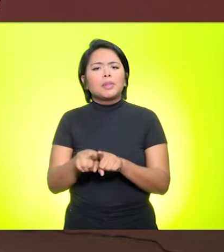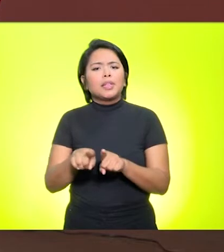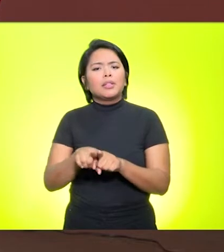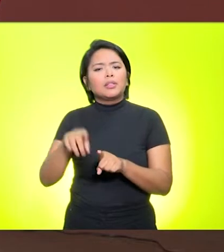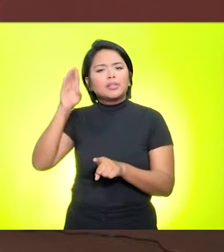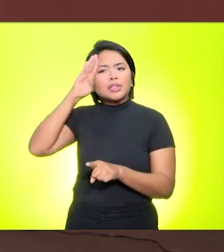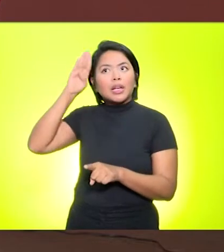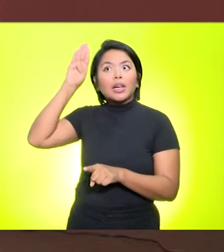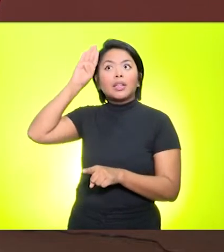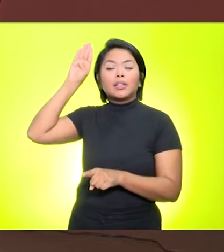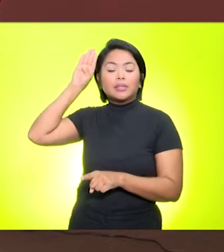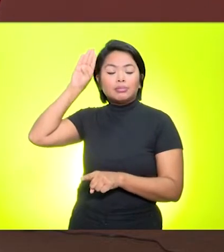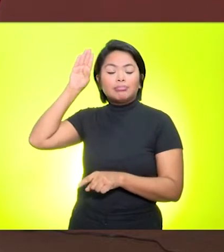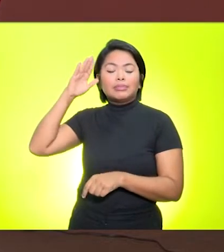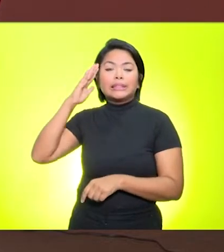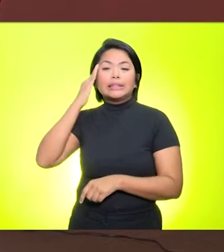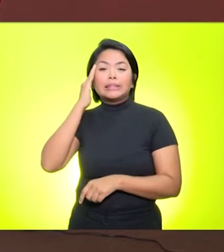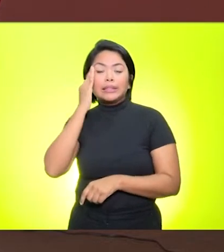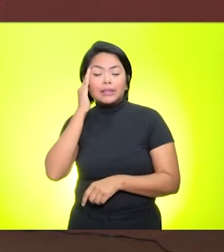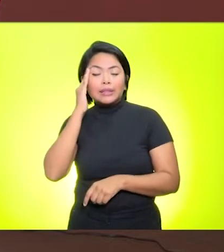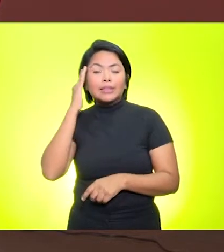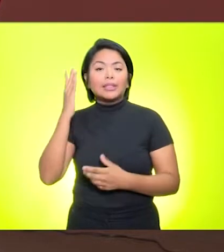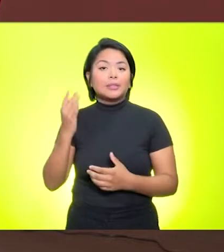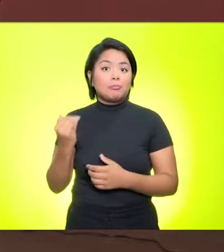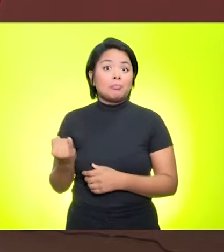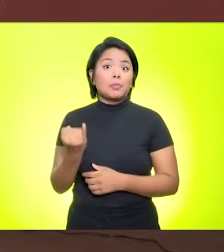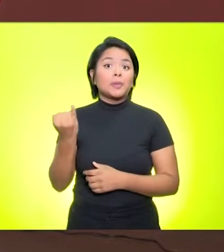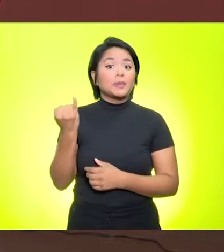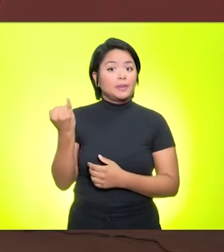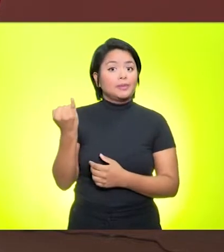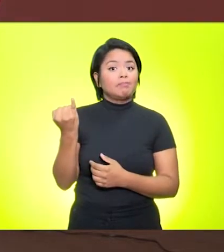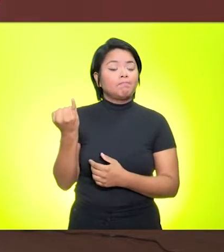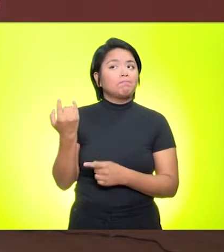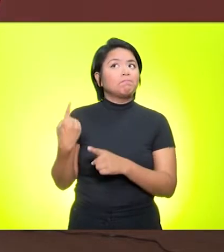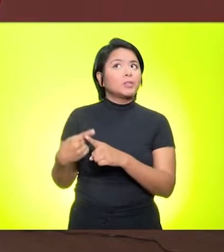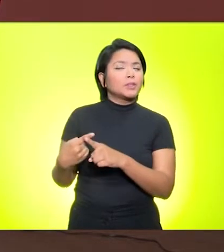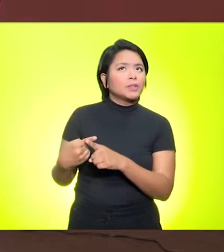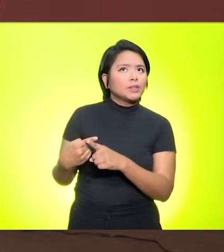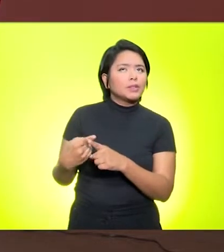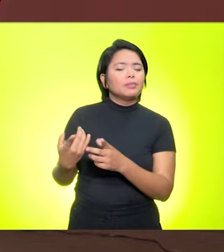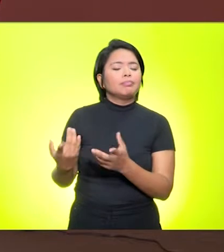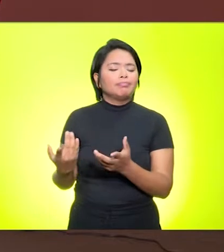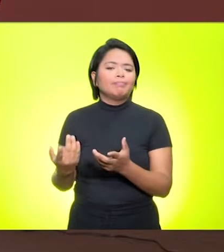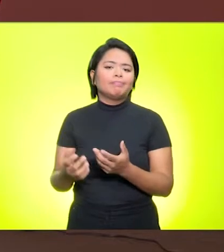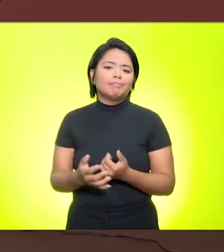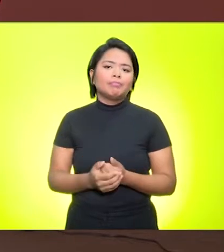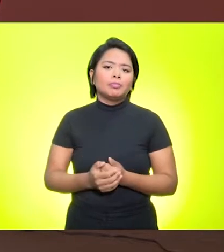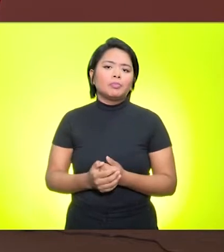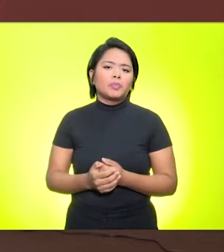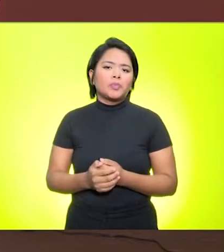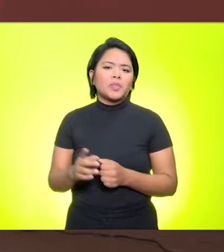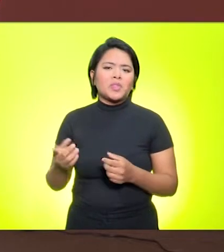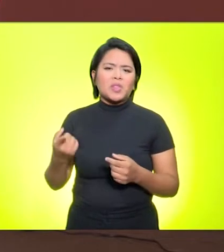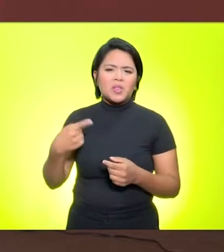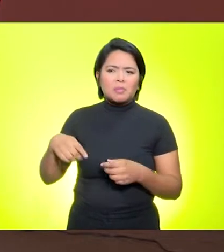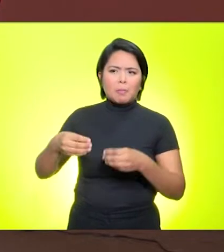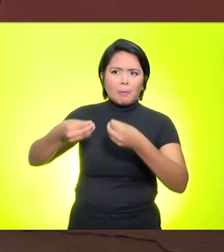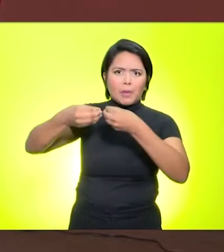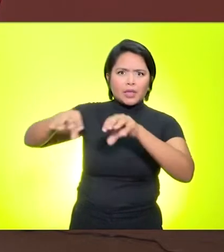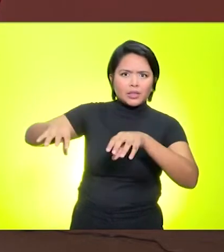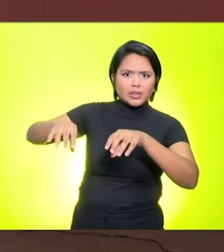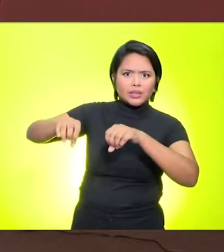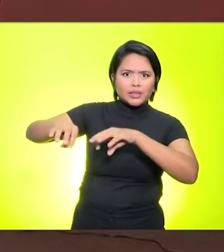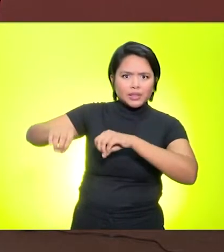entenderem essa necessidade, para que a gente realmente não prejudicasse o sistema